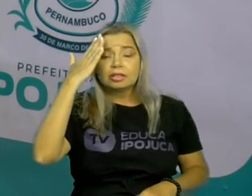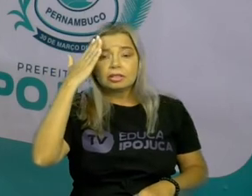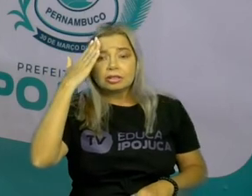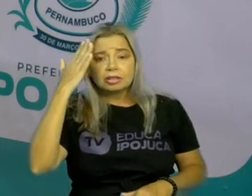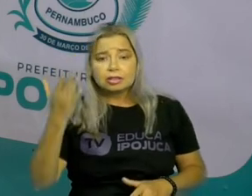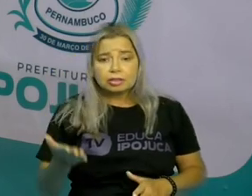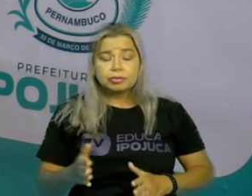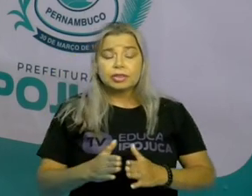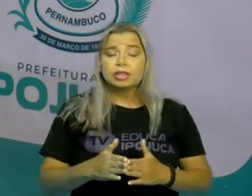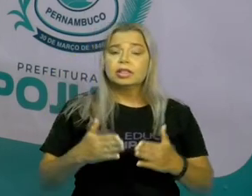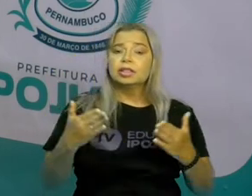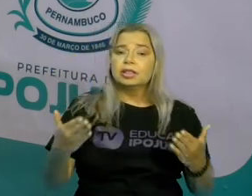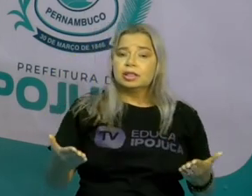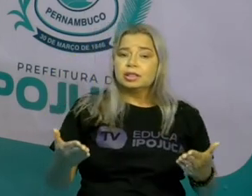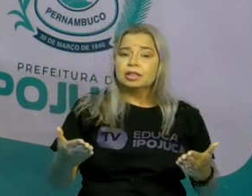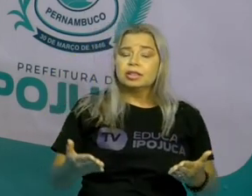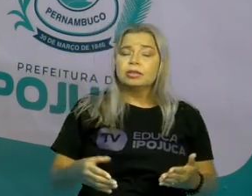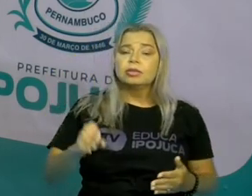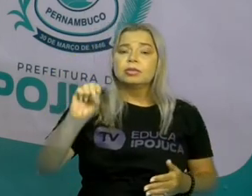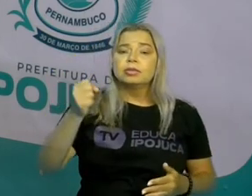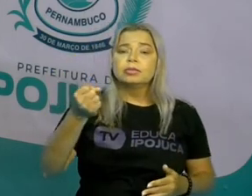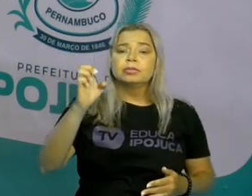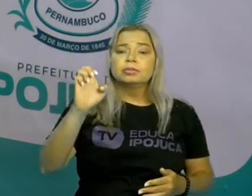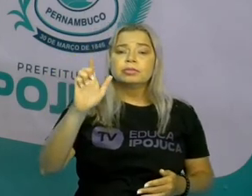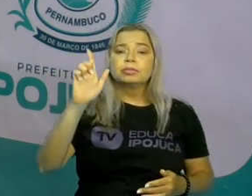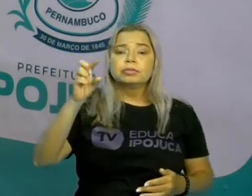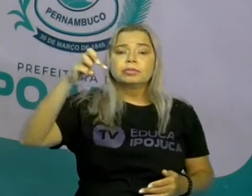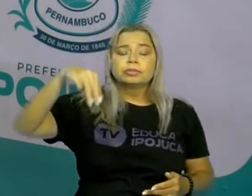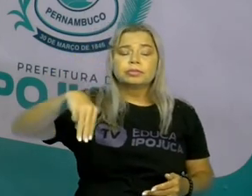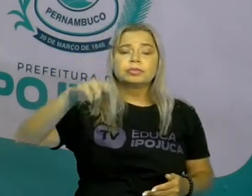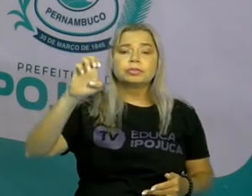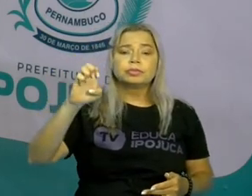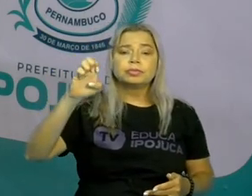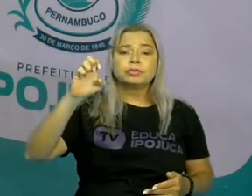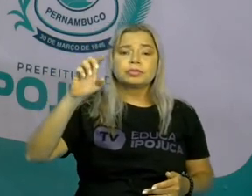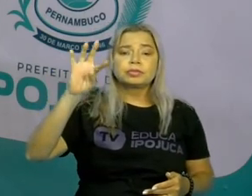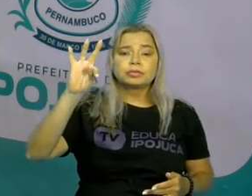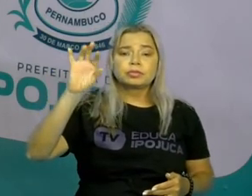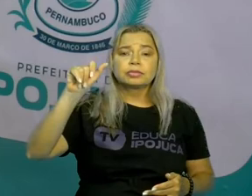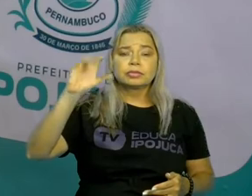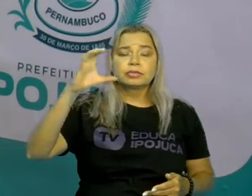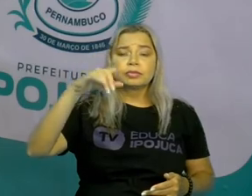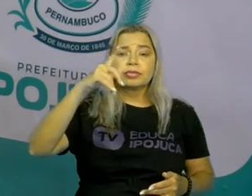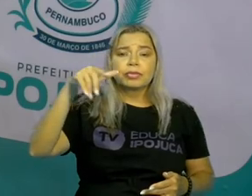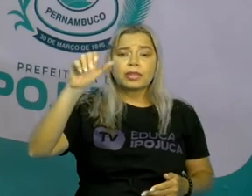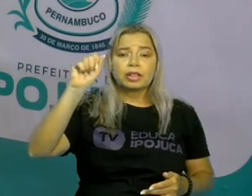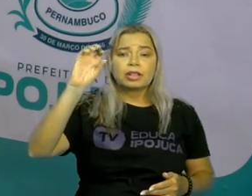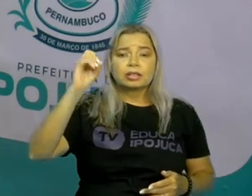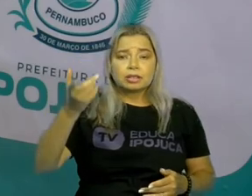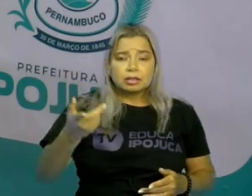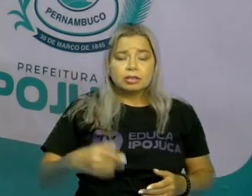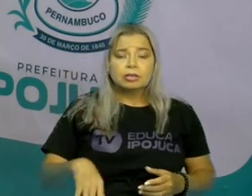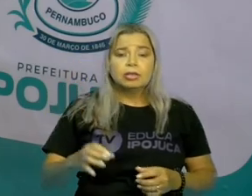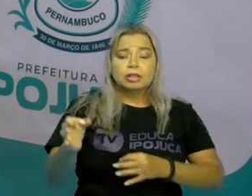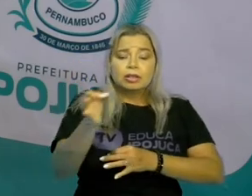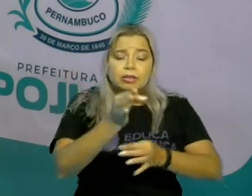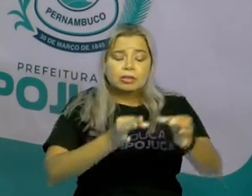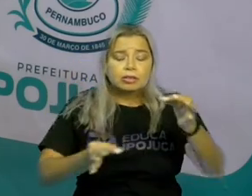organização da forma que vai se dar no processo de pontuação dessas palavras.